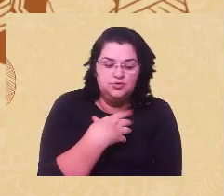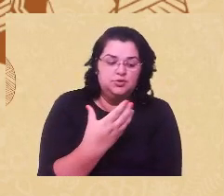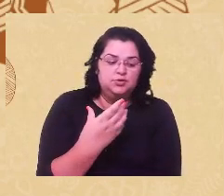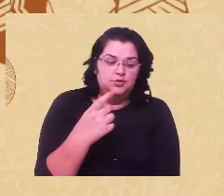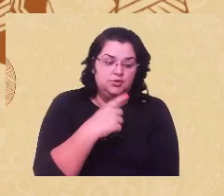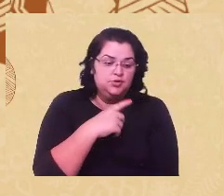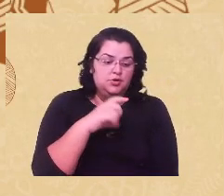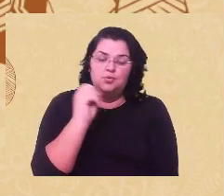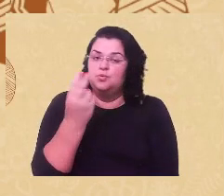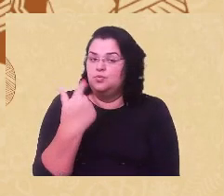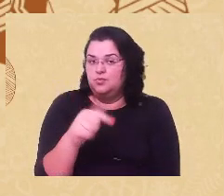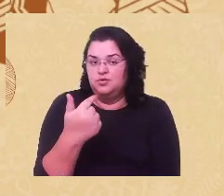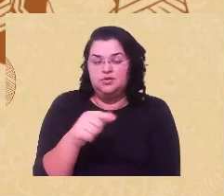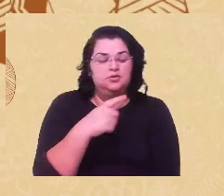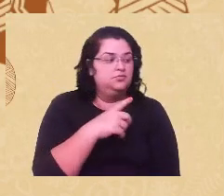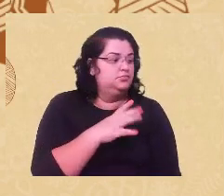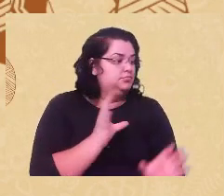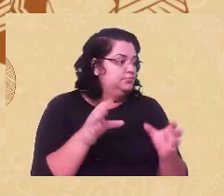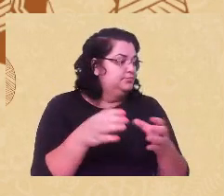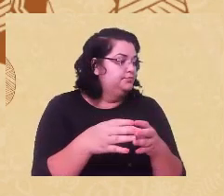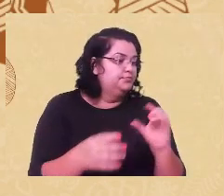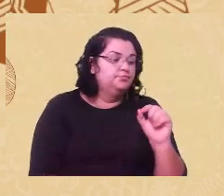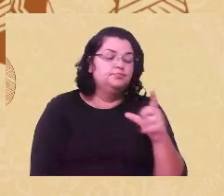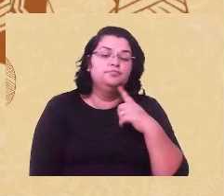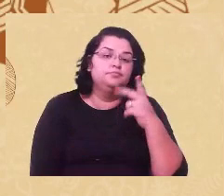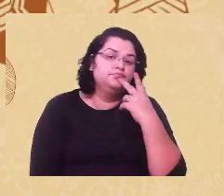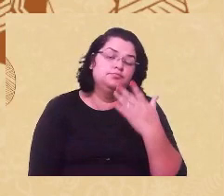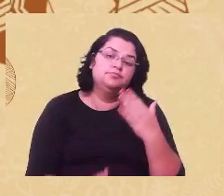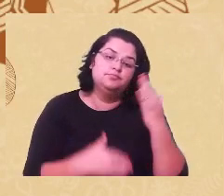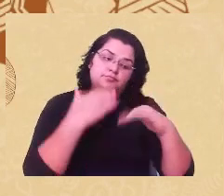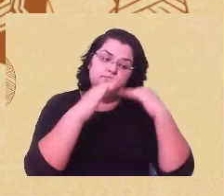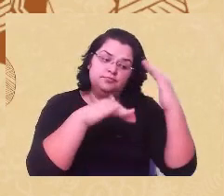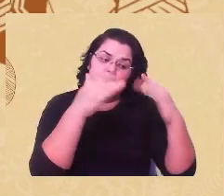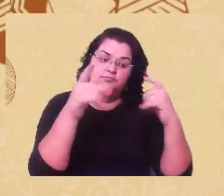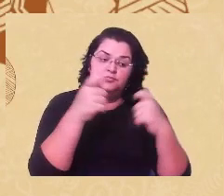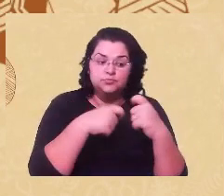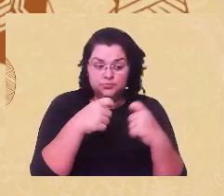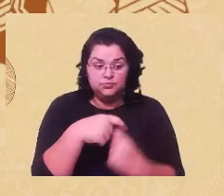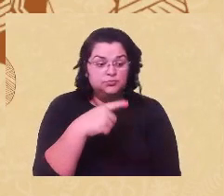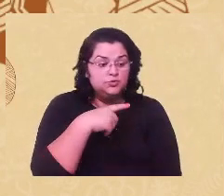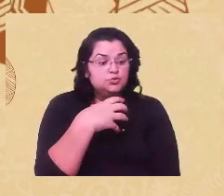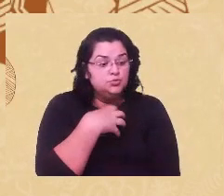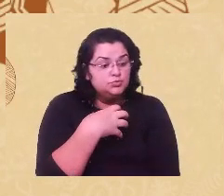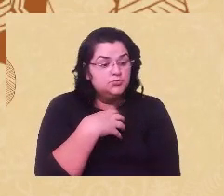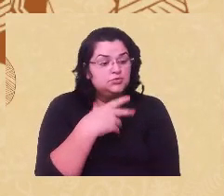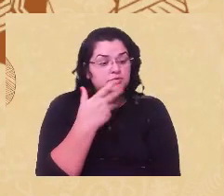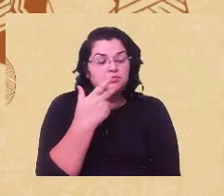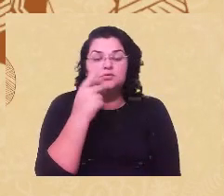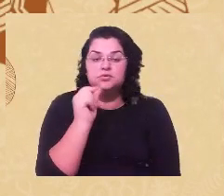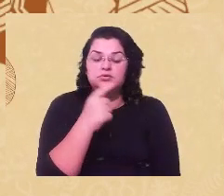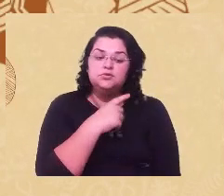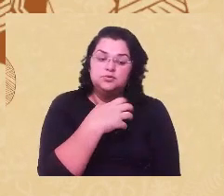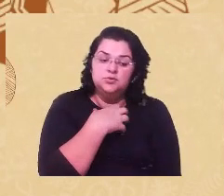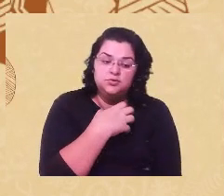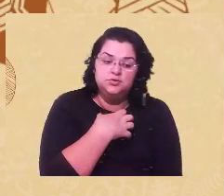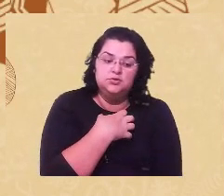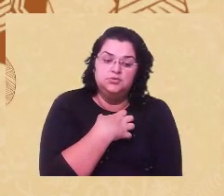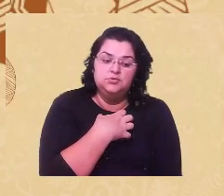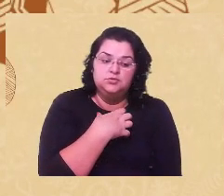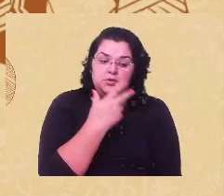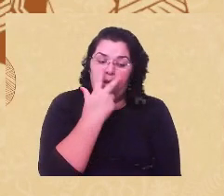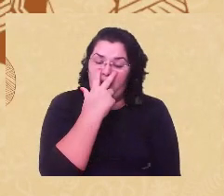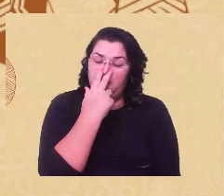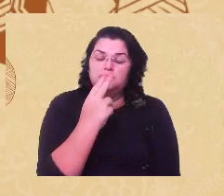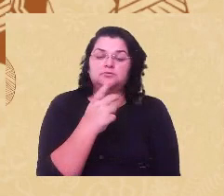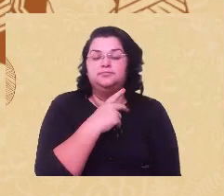não determinadas condutas, nós vamos saber sobre os comportamentos sexuais dos sujeitos quando a gente escutar os sujeitos, né, assim, eu acho que nesse ponto